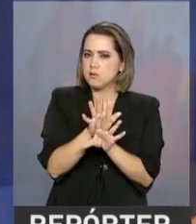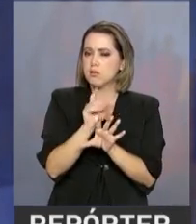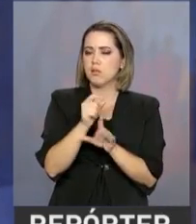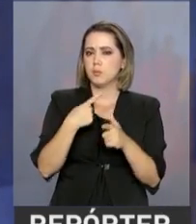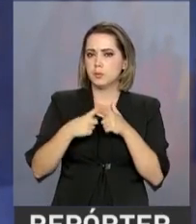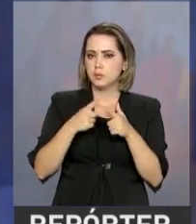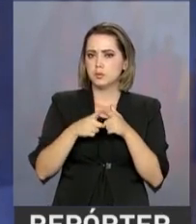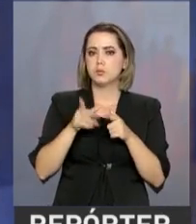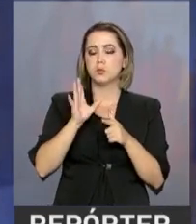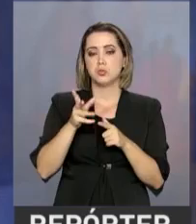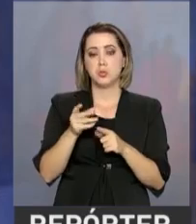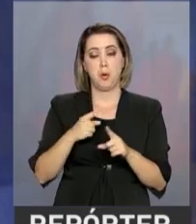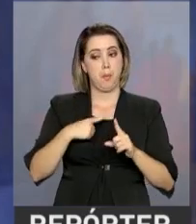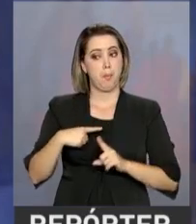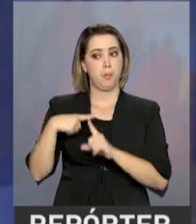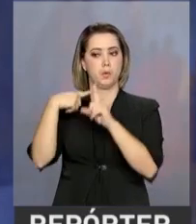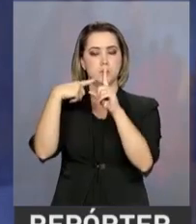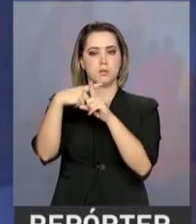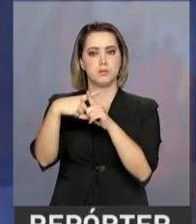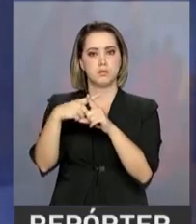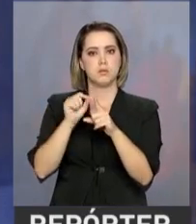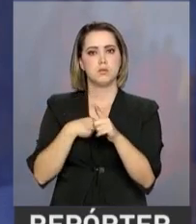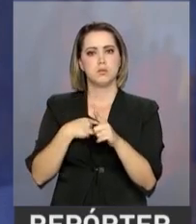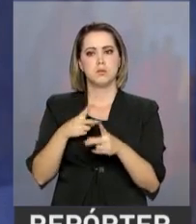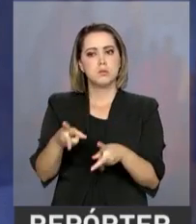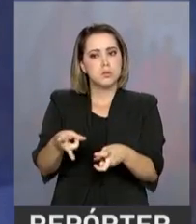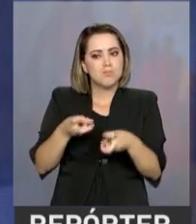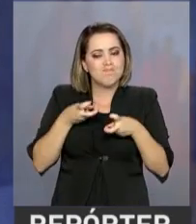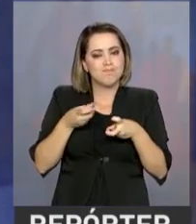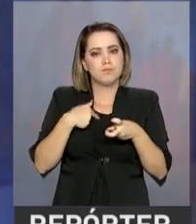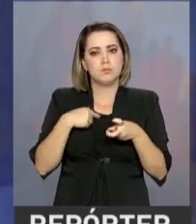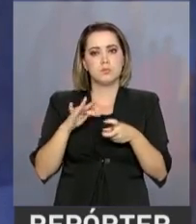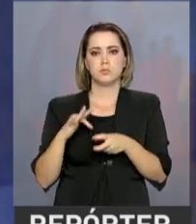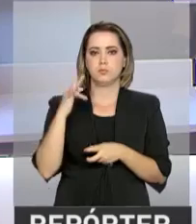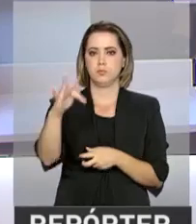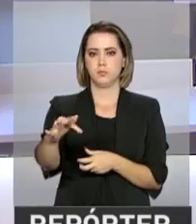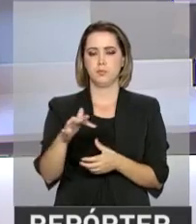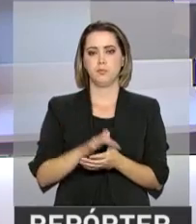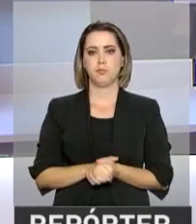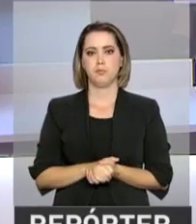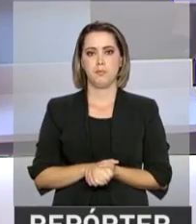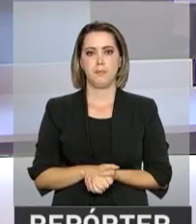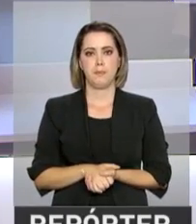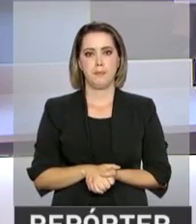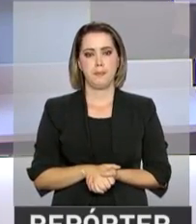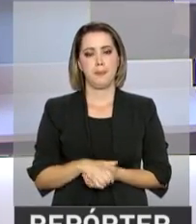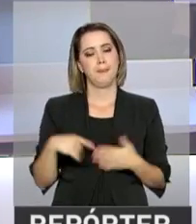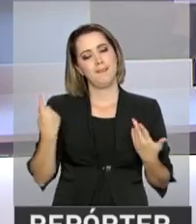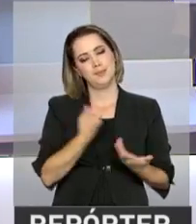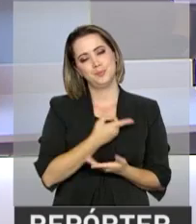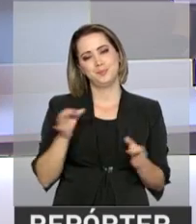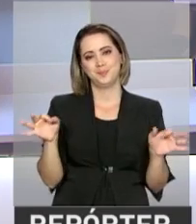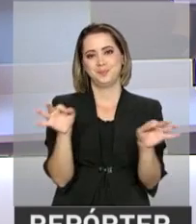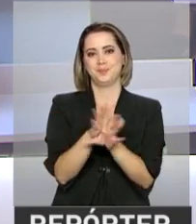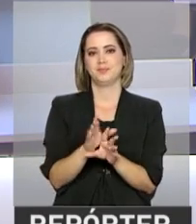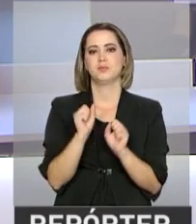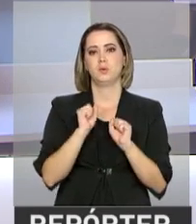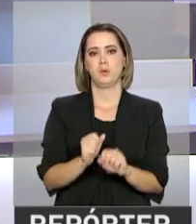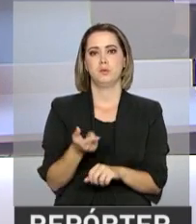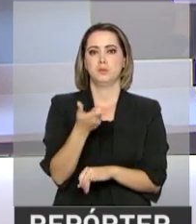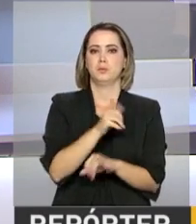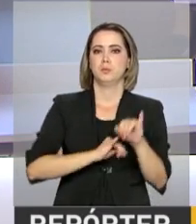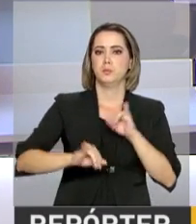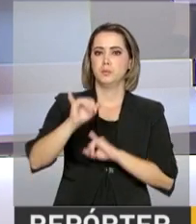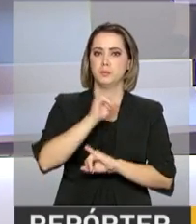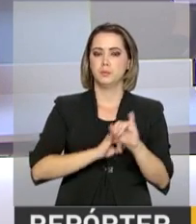impacto muito positivo em termos de perspectiva para o nosso país. É isso. Nós ficamos por aqui e podemos voltar